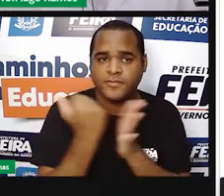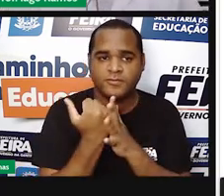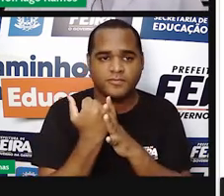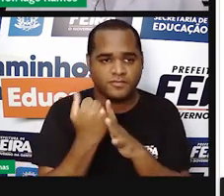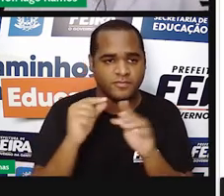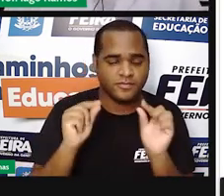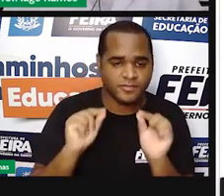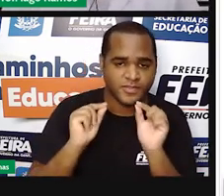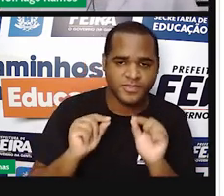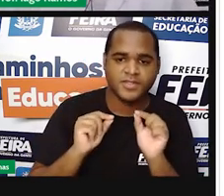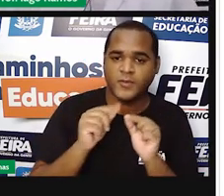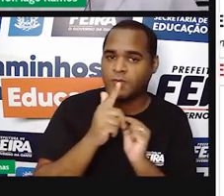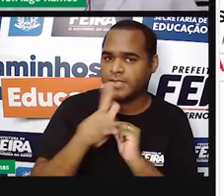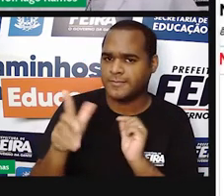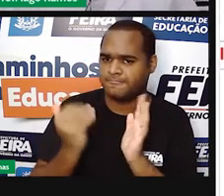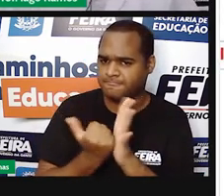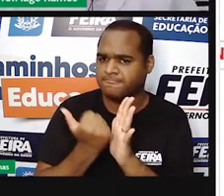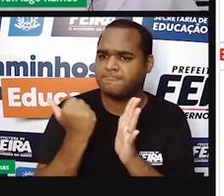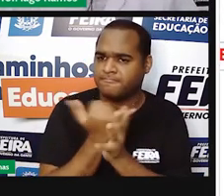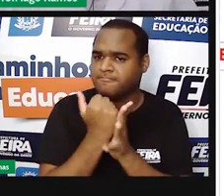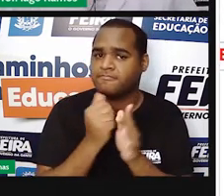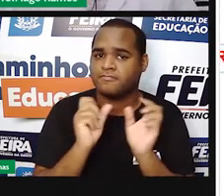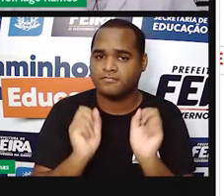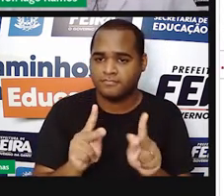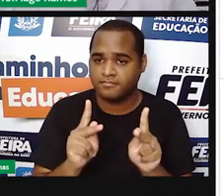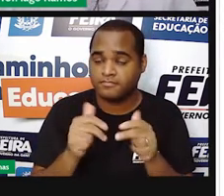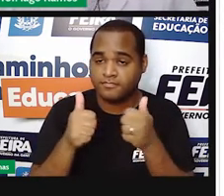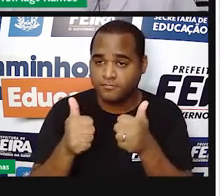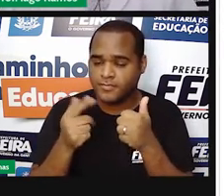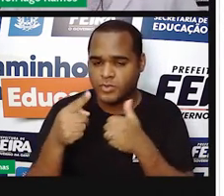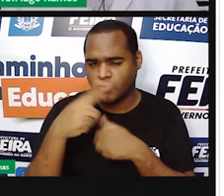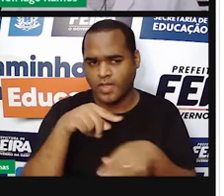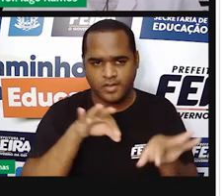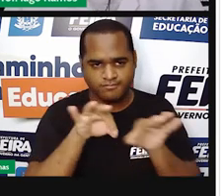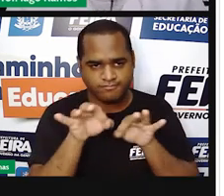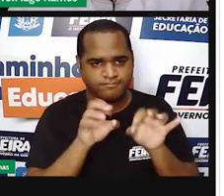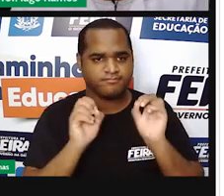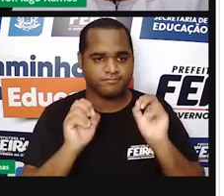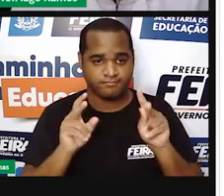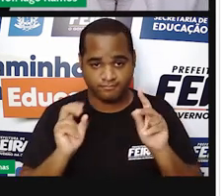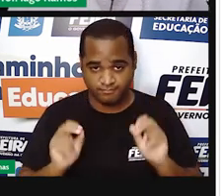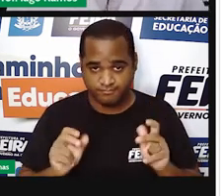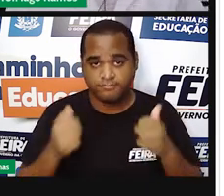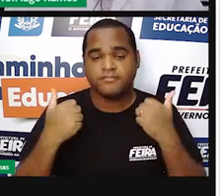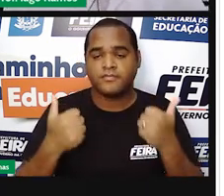agora você vai pegar, que aqui a gente vai organizar as ideias. Olha só,